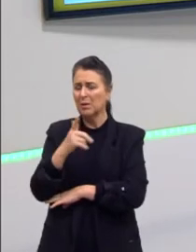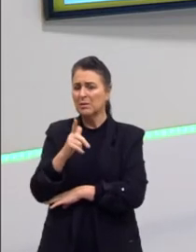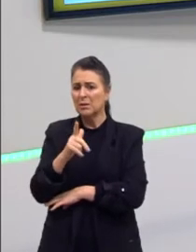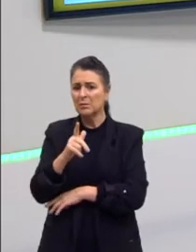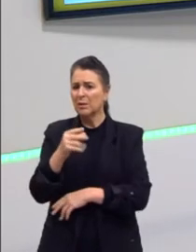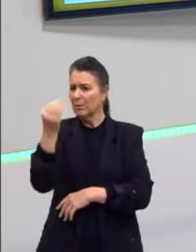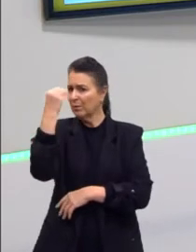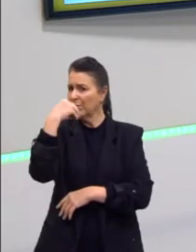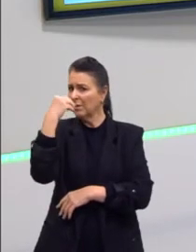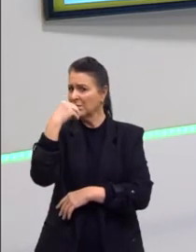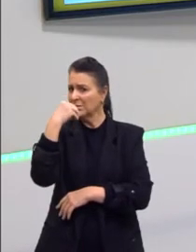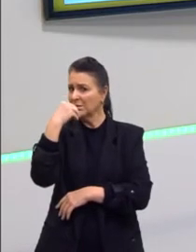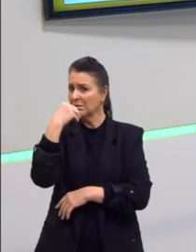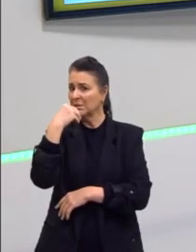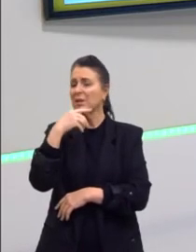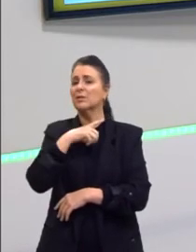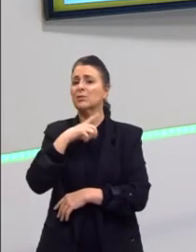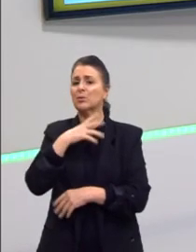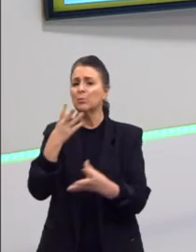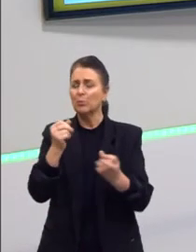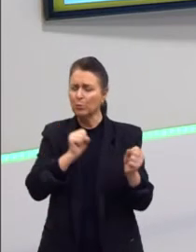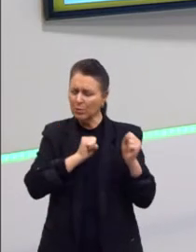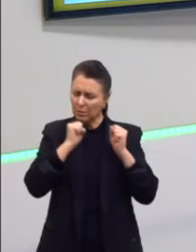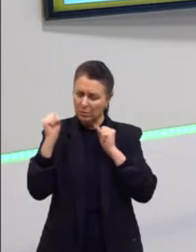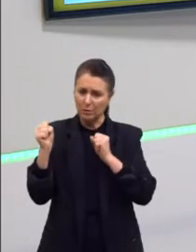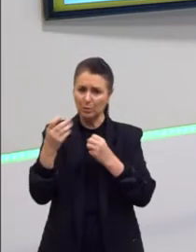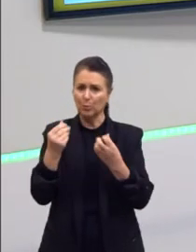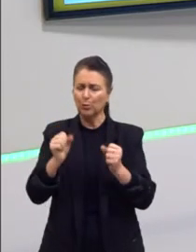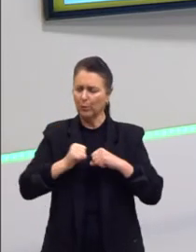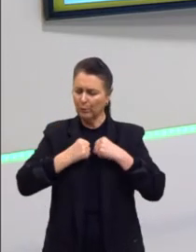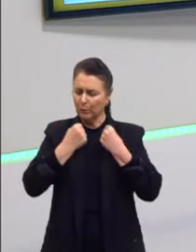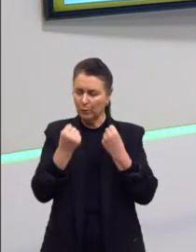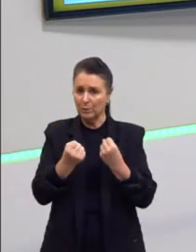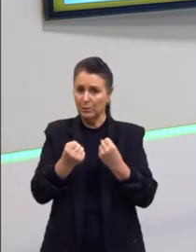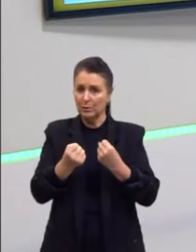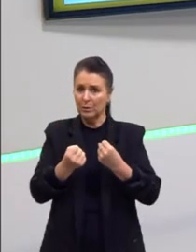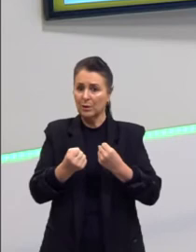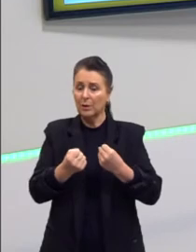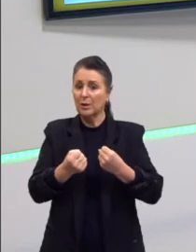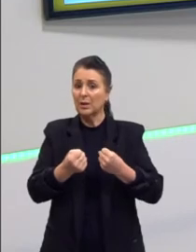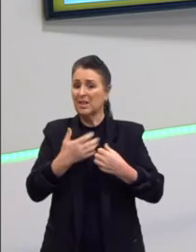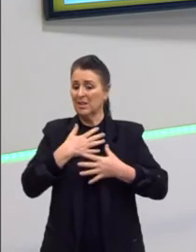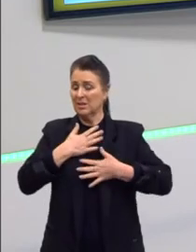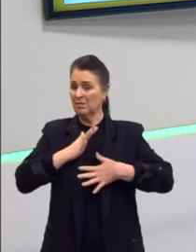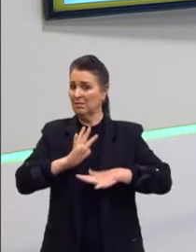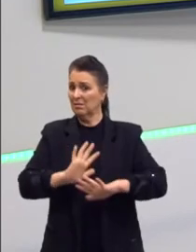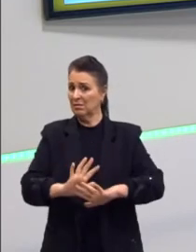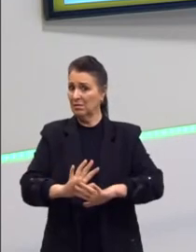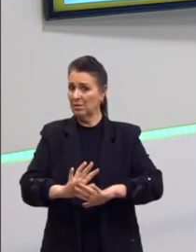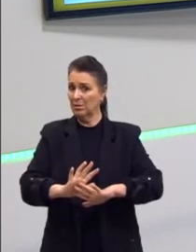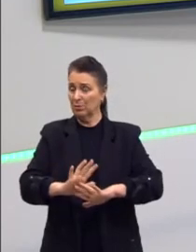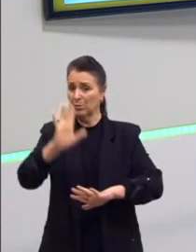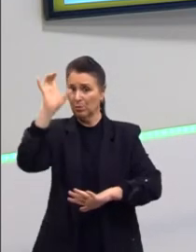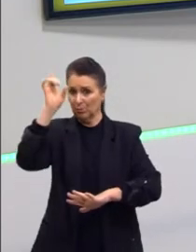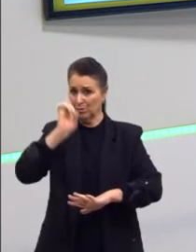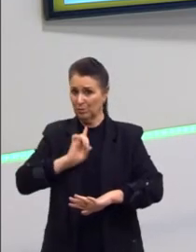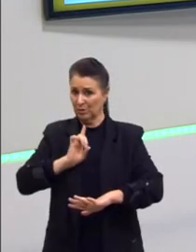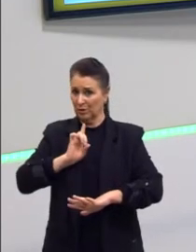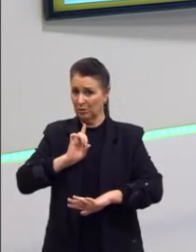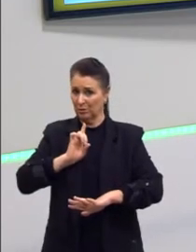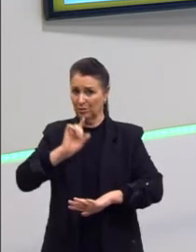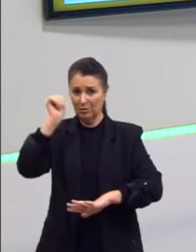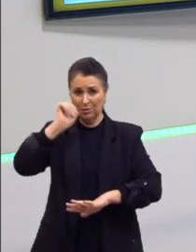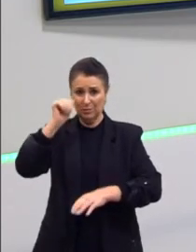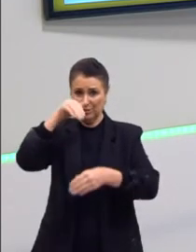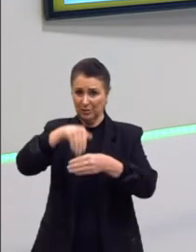fragilidade. Pelo contrário, eles tinham muita força e foi a despeito da vontade deles que esse direito foi conquistado. Então,